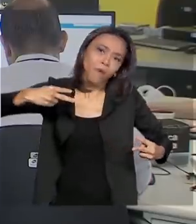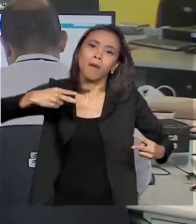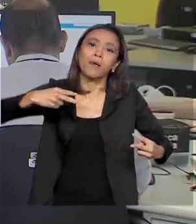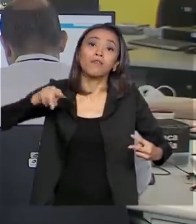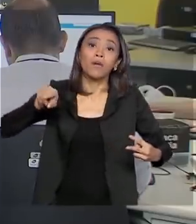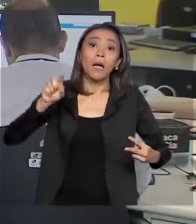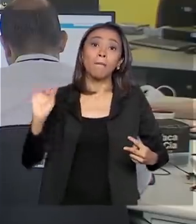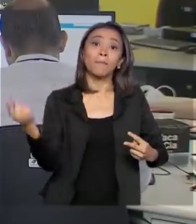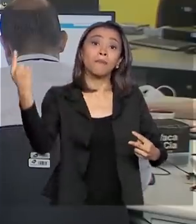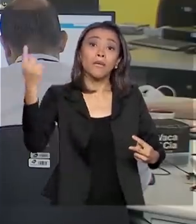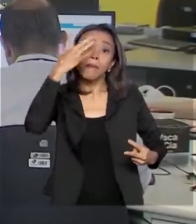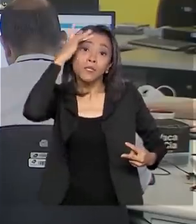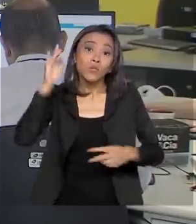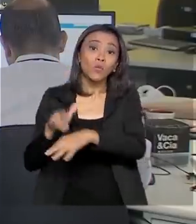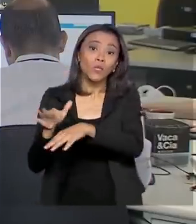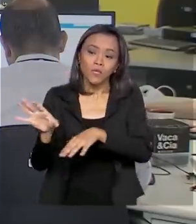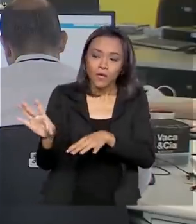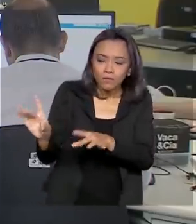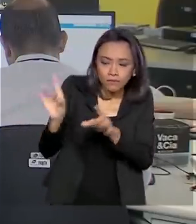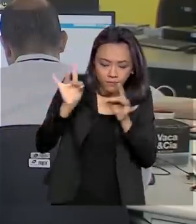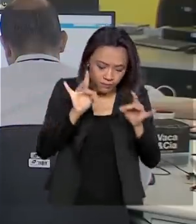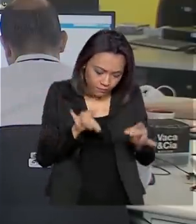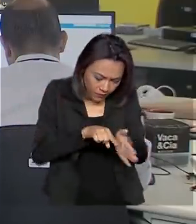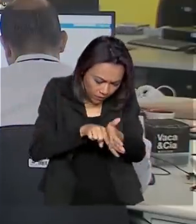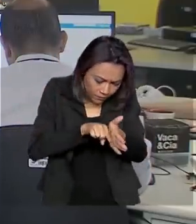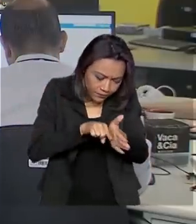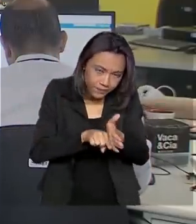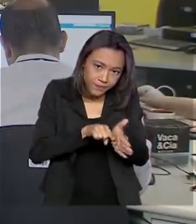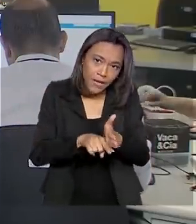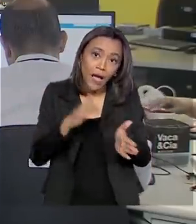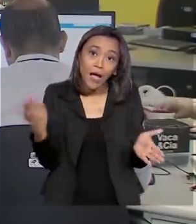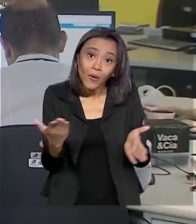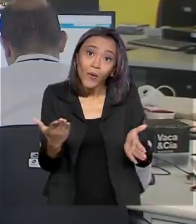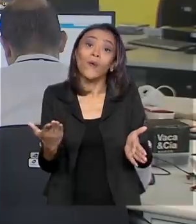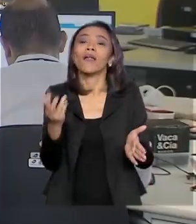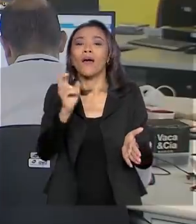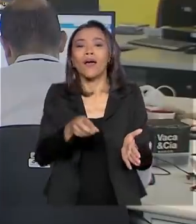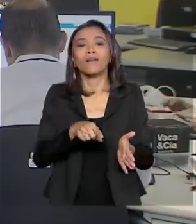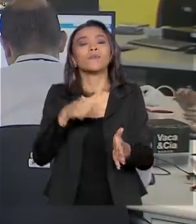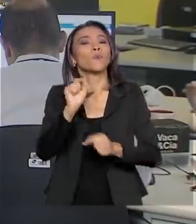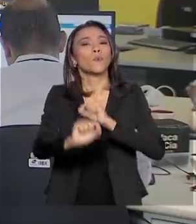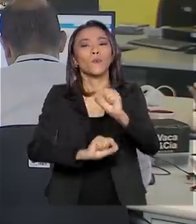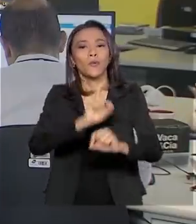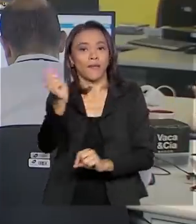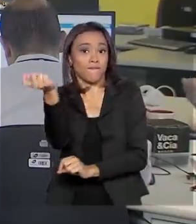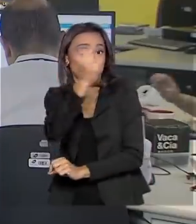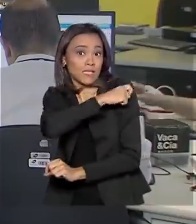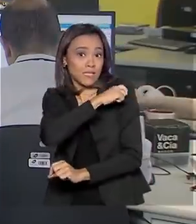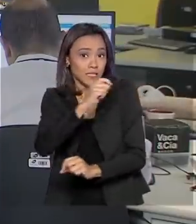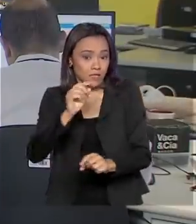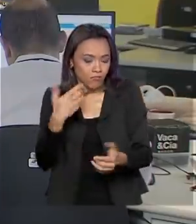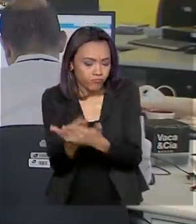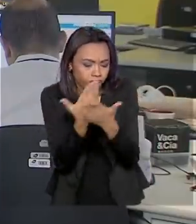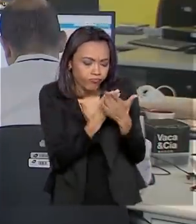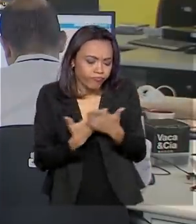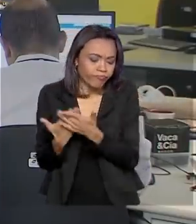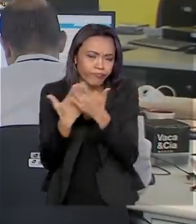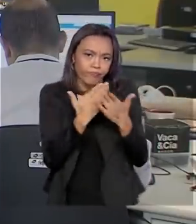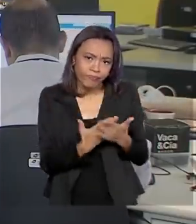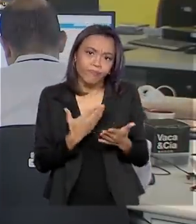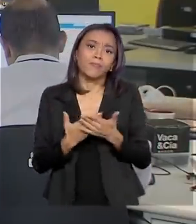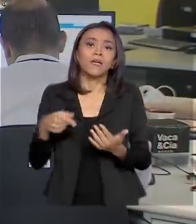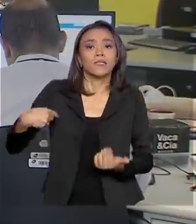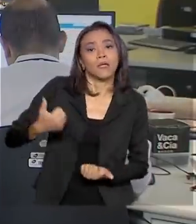O próximo passo é descobrir a vacina. Já o Ministério da Ciência e Tecnologia monta uma força-tarefa para ajudar no